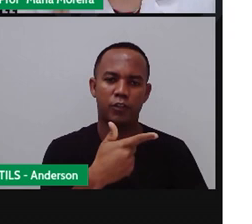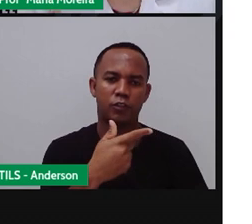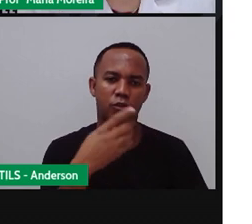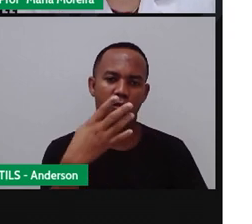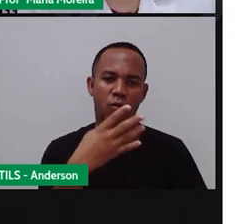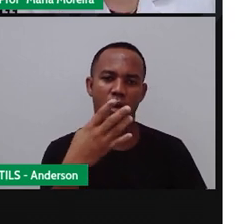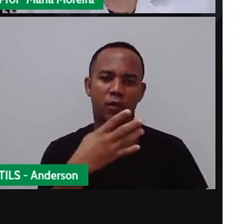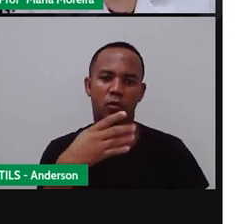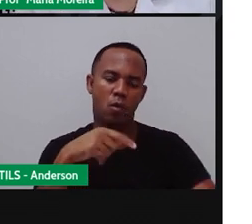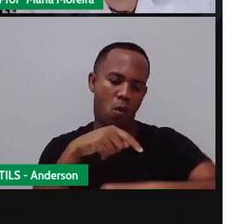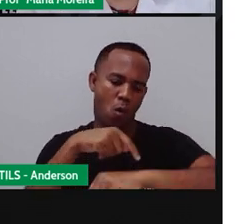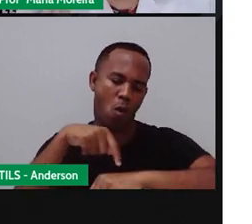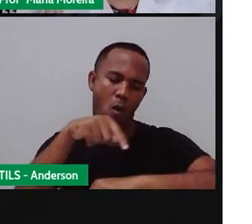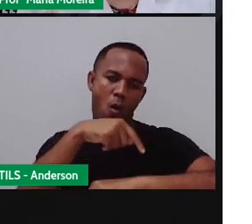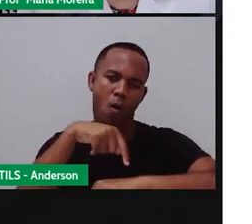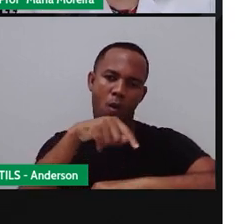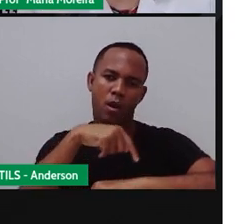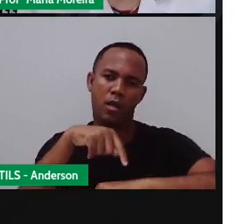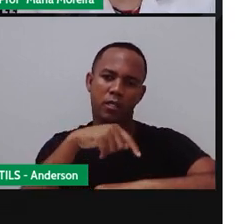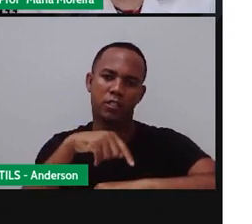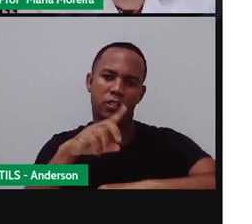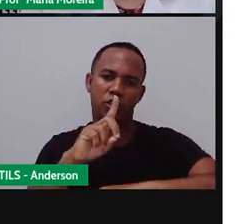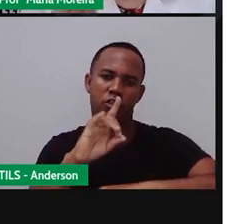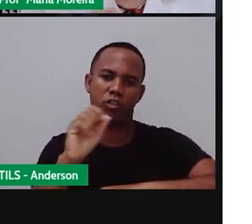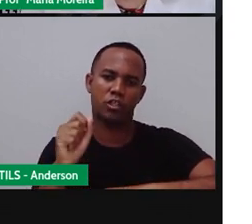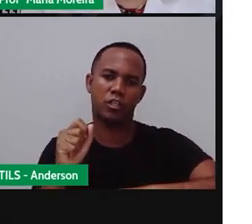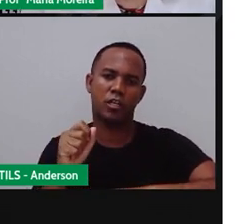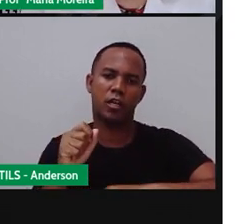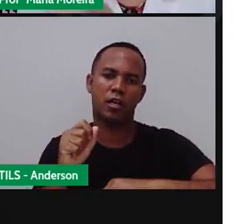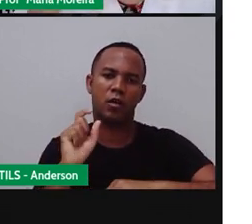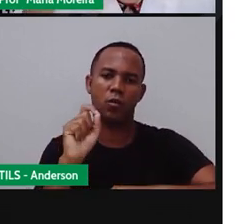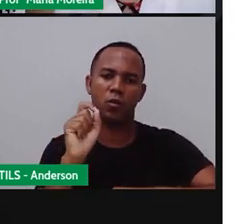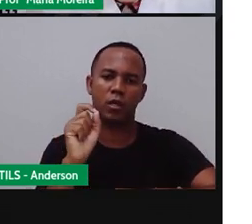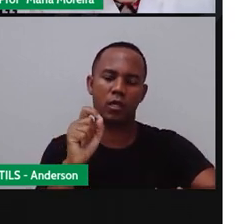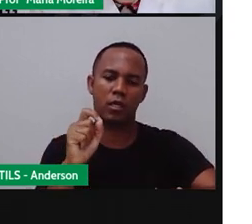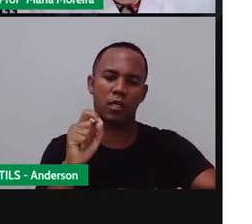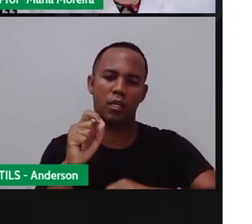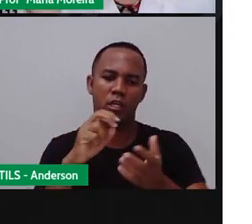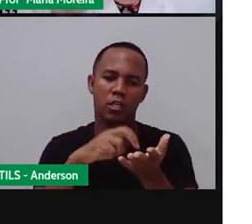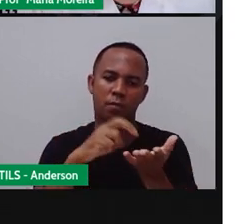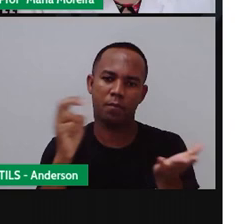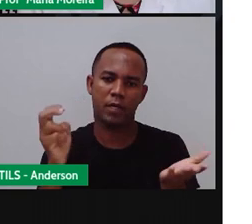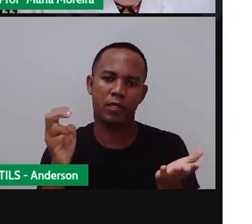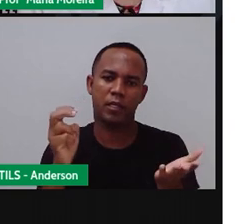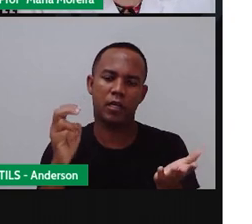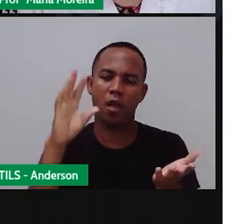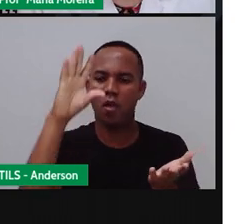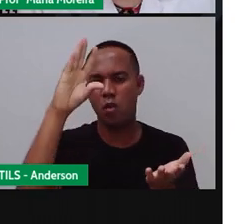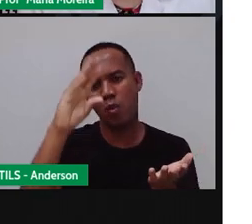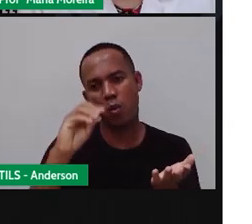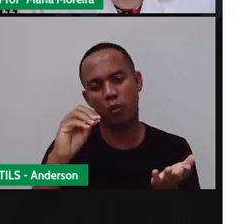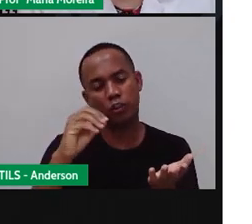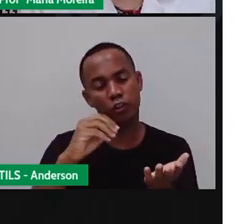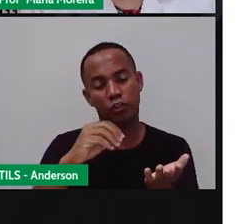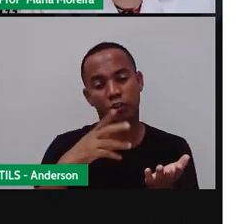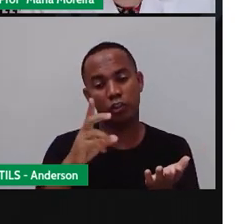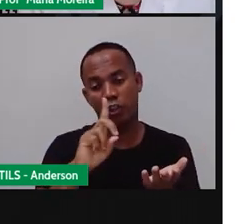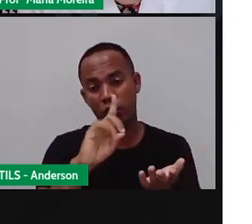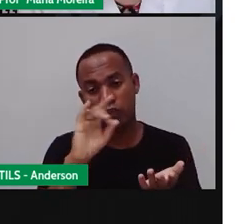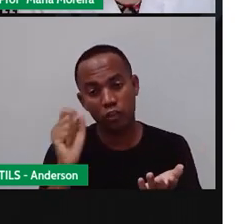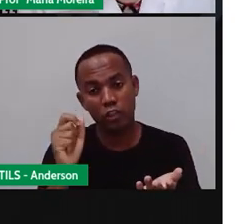e quatro horas. E essas vinte e quatro horas, elas são divididas em dia e noite.